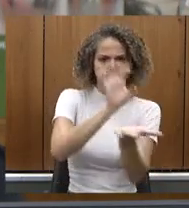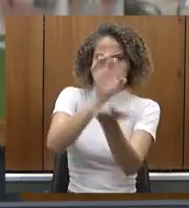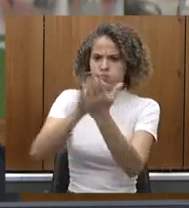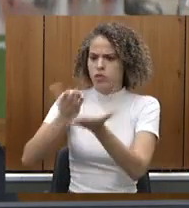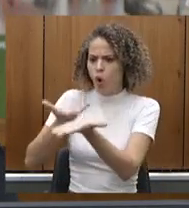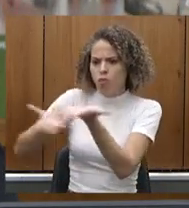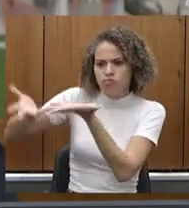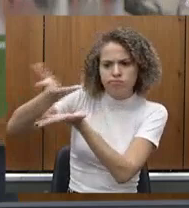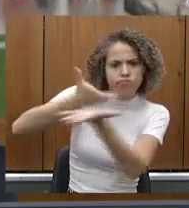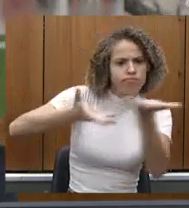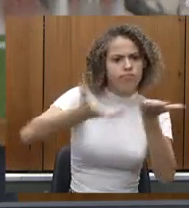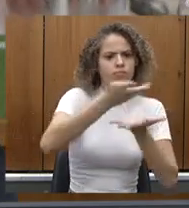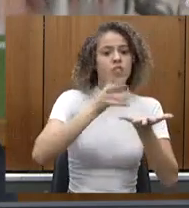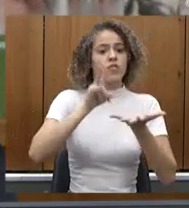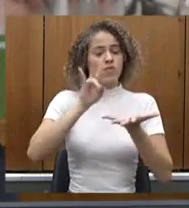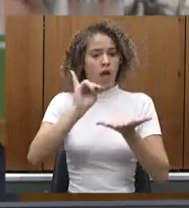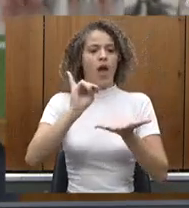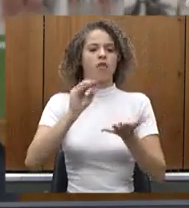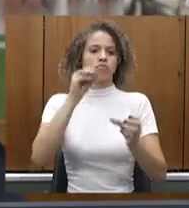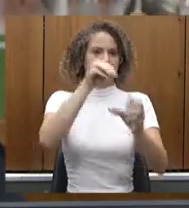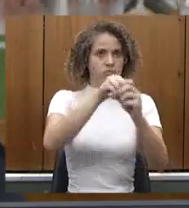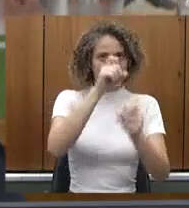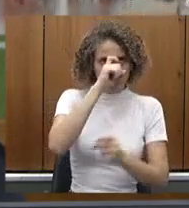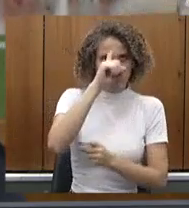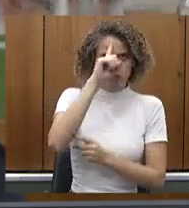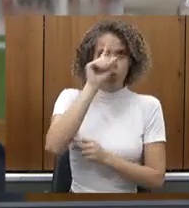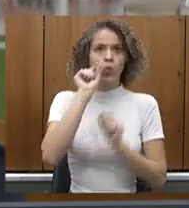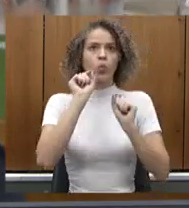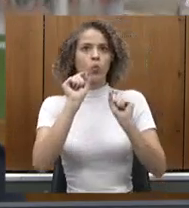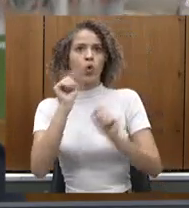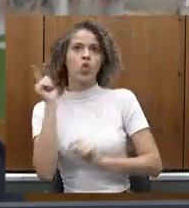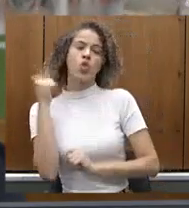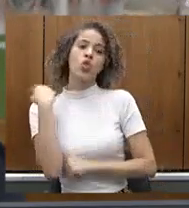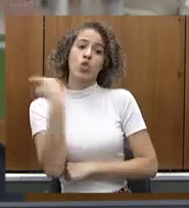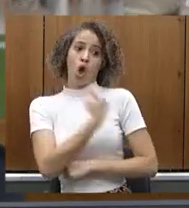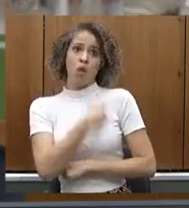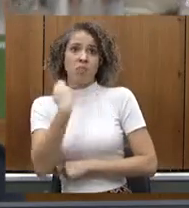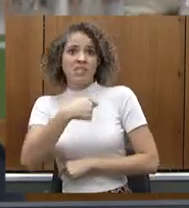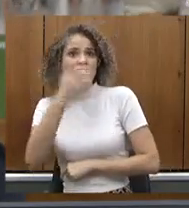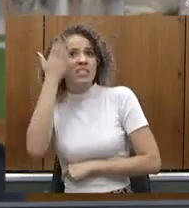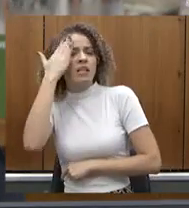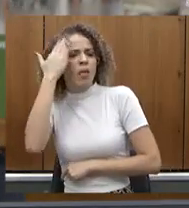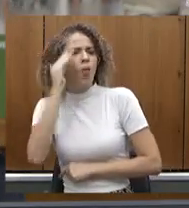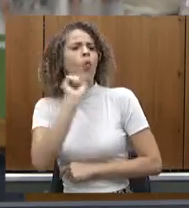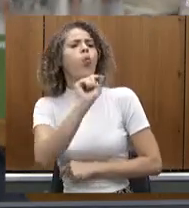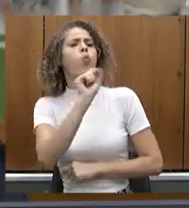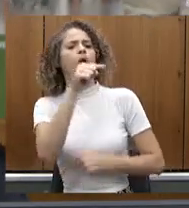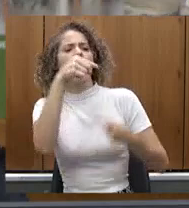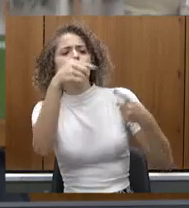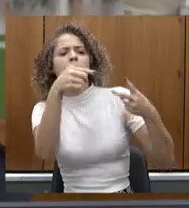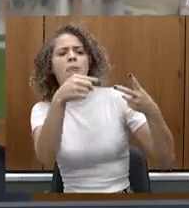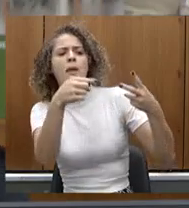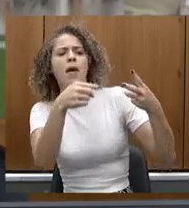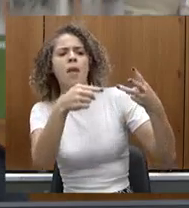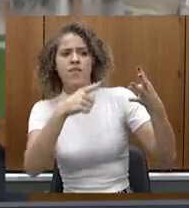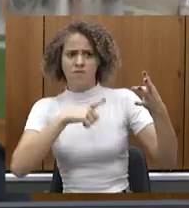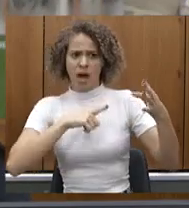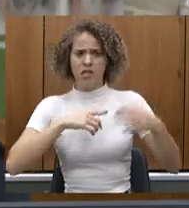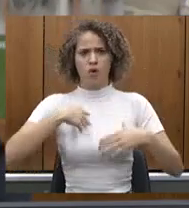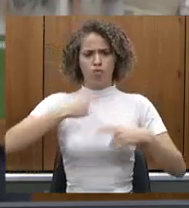vai ser a vocação do hospital para que a gente consiga saber também qual tomógrafo, se vai ter ressonância,